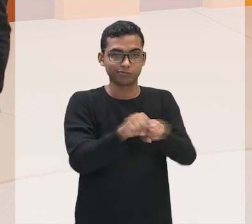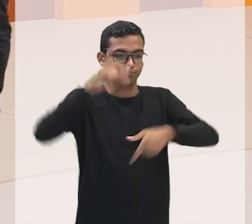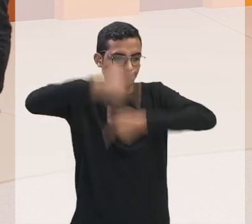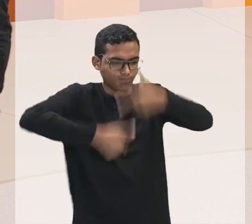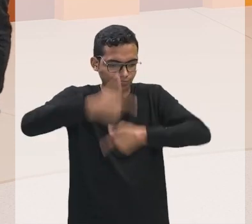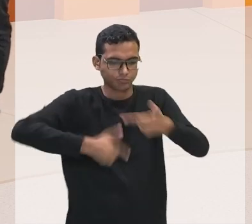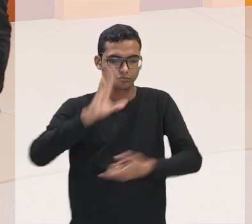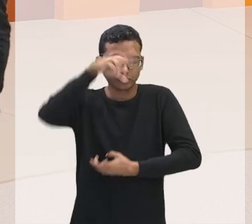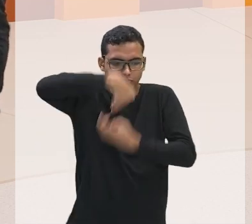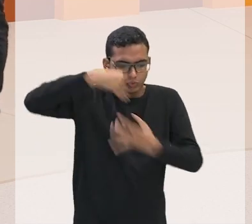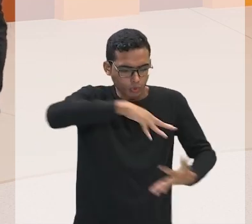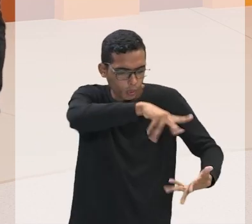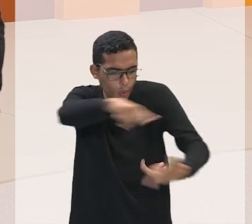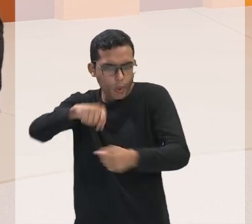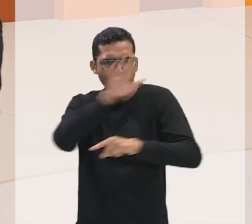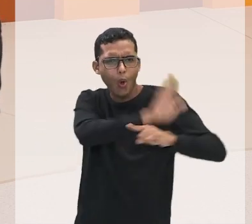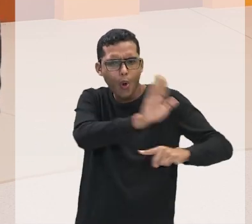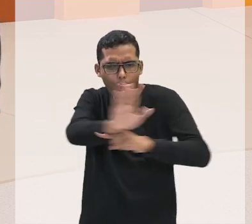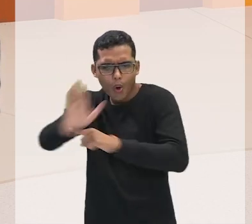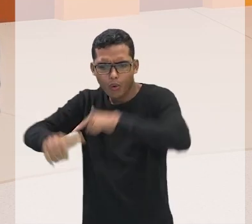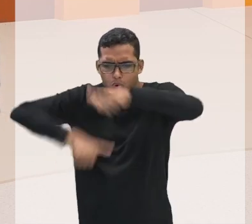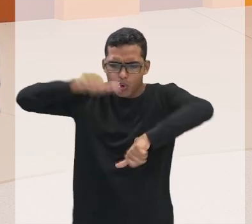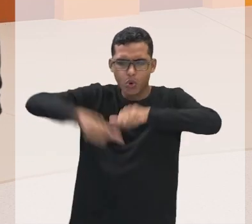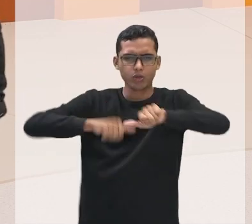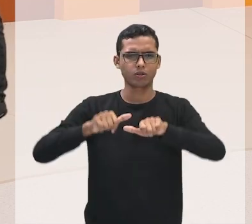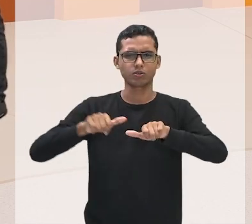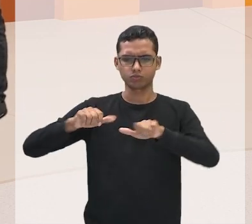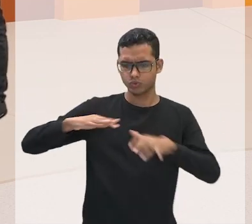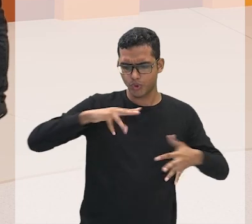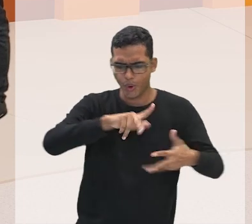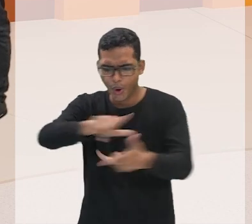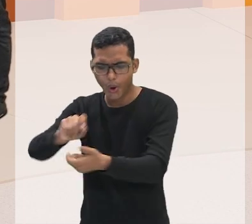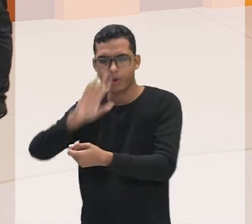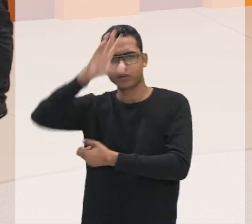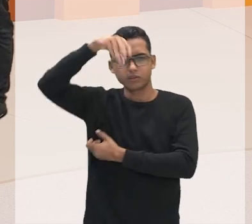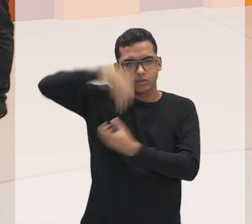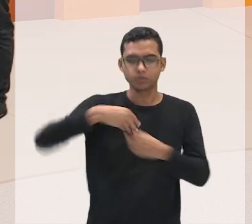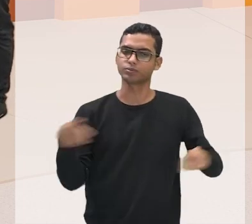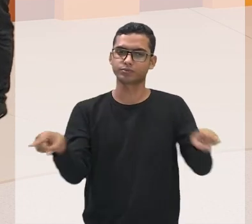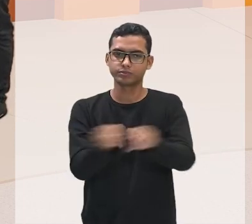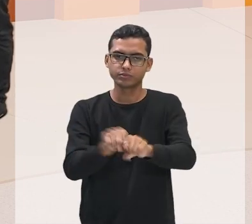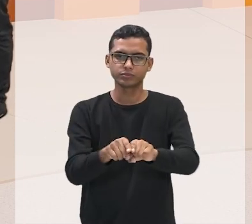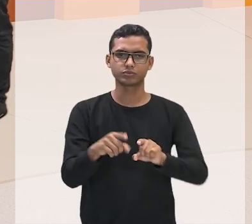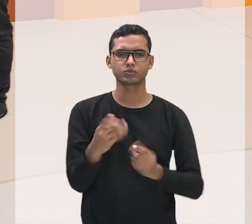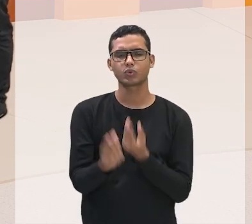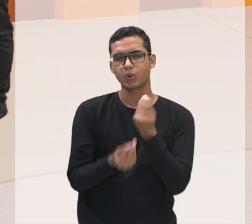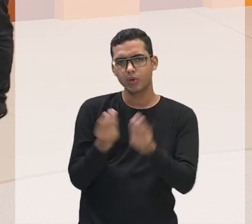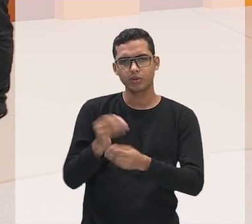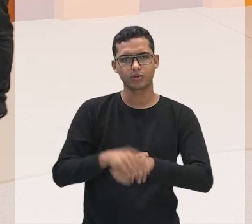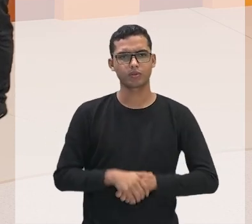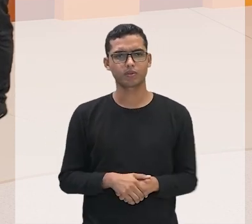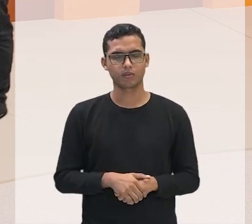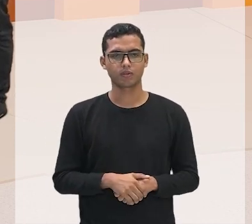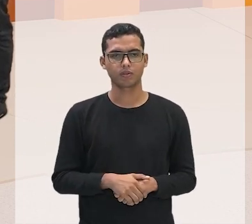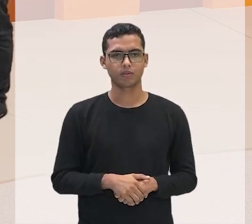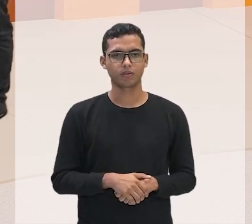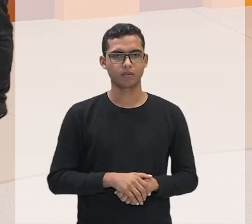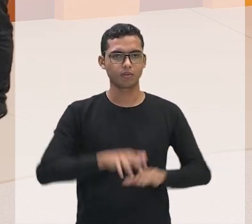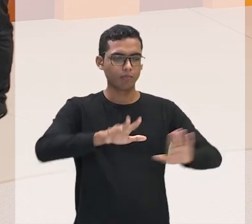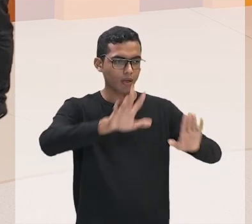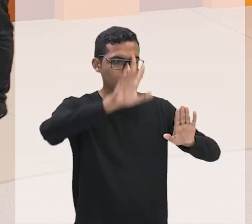nesse mundo, ajudando-o a transformar esse mundo. Fugindo de quê? Daquelas ideologias